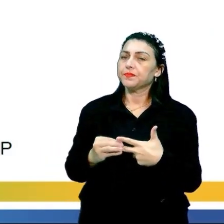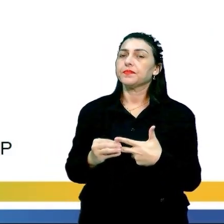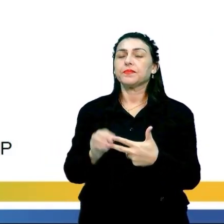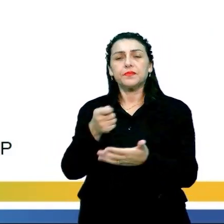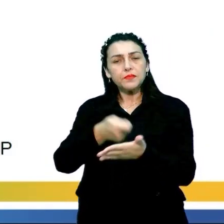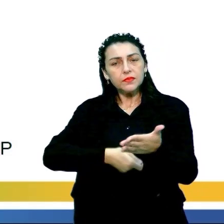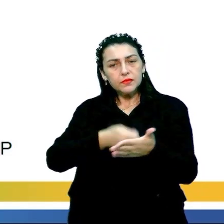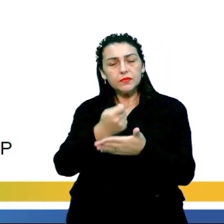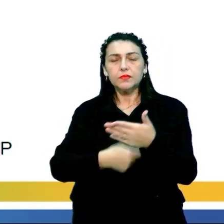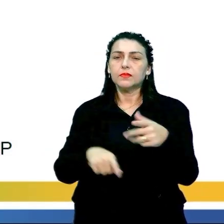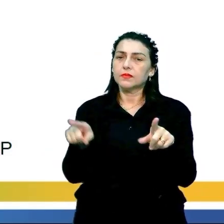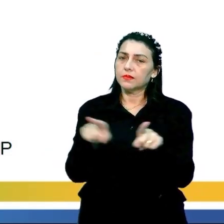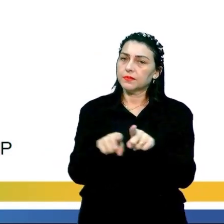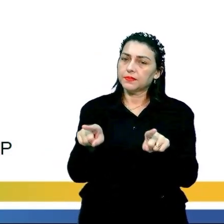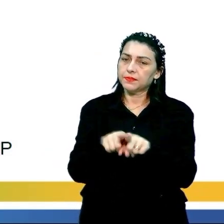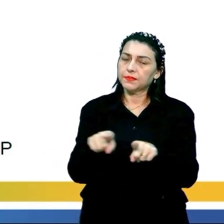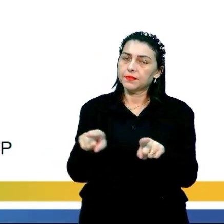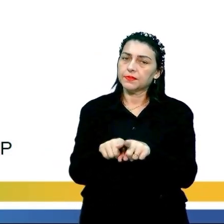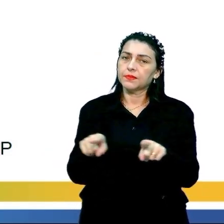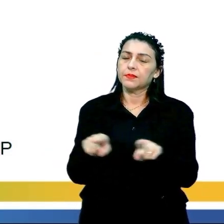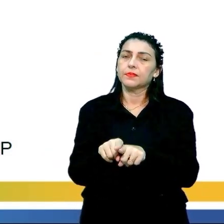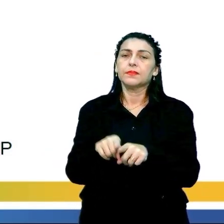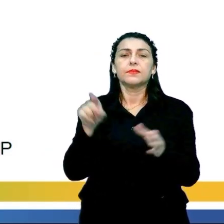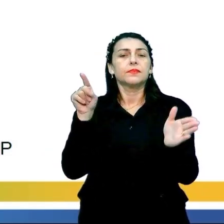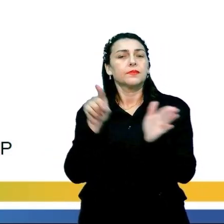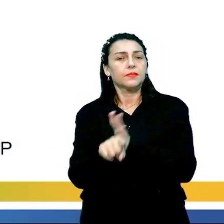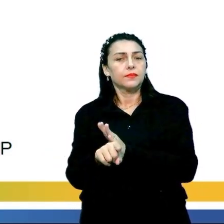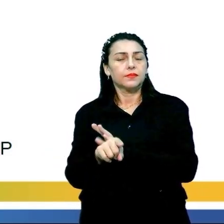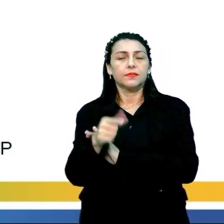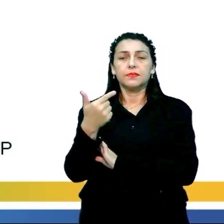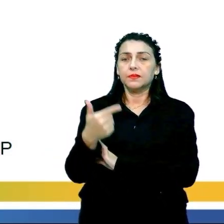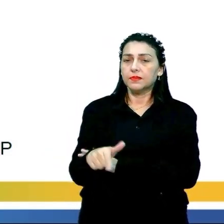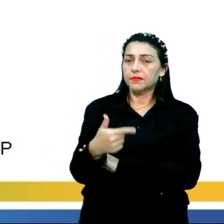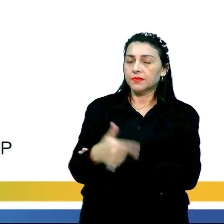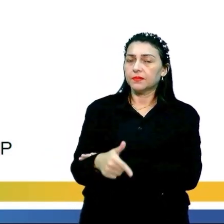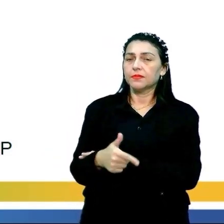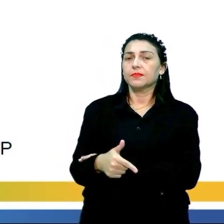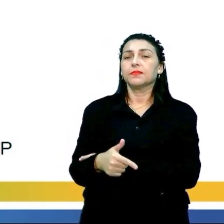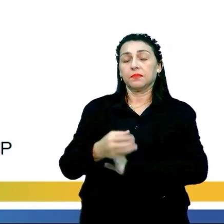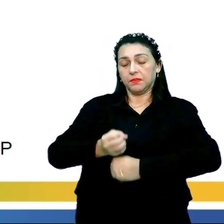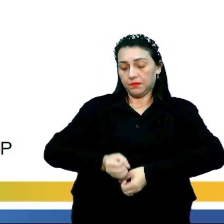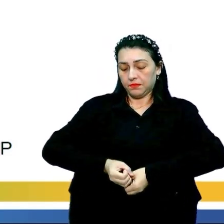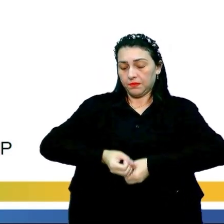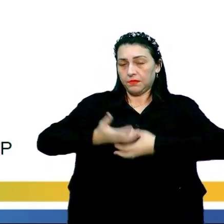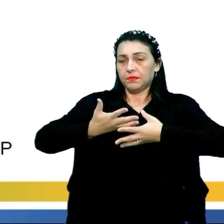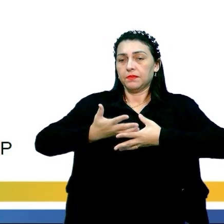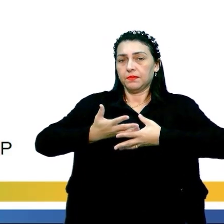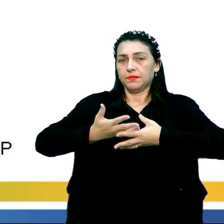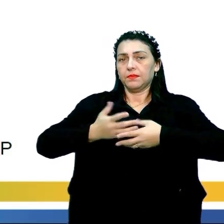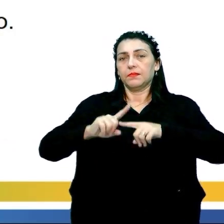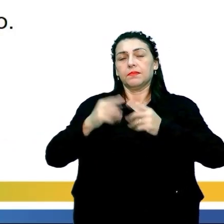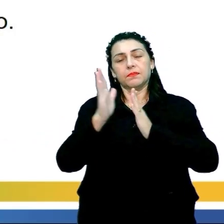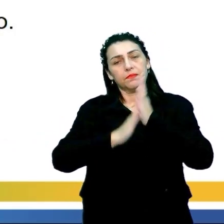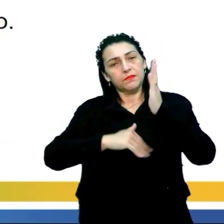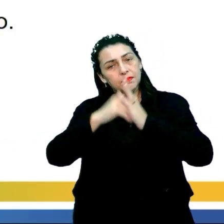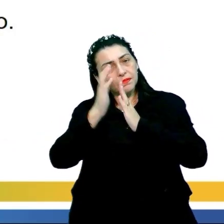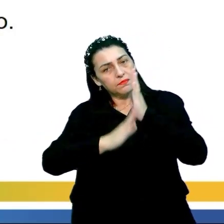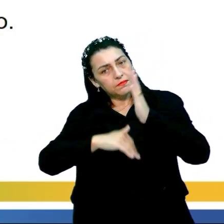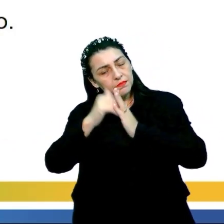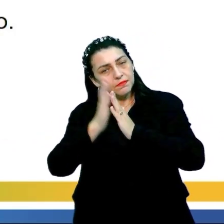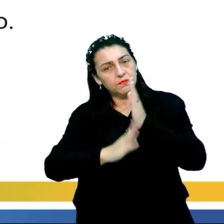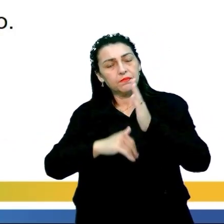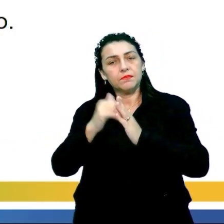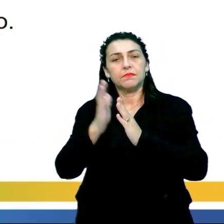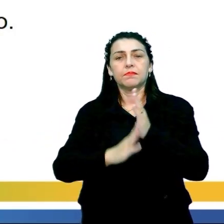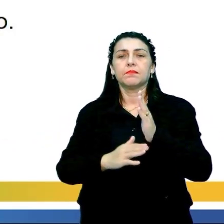vai cobrar também essas questões que não são meramente poemas, mas também pinturas, pode